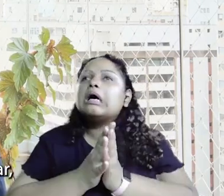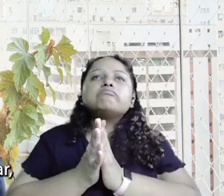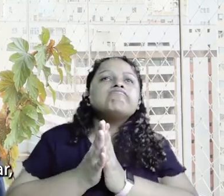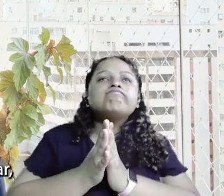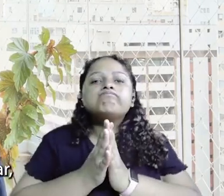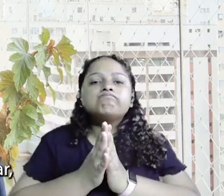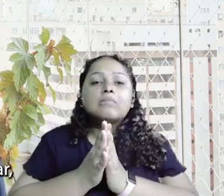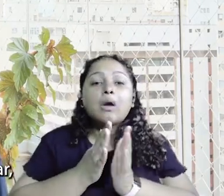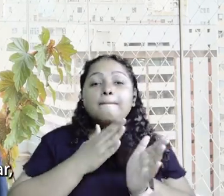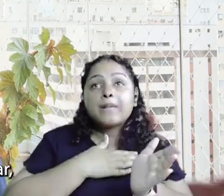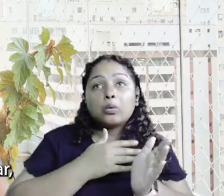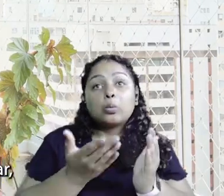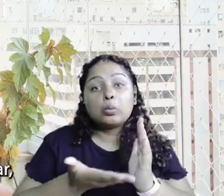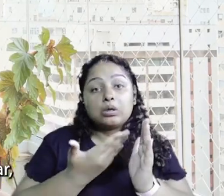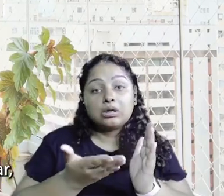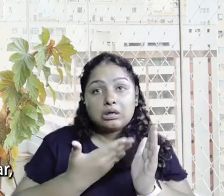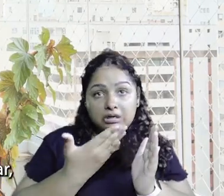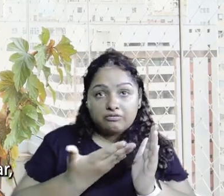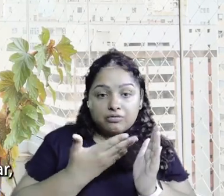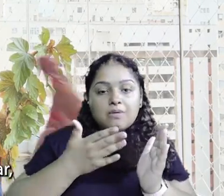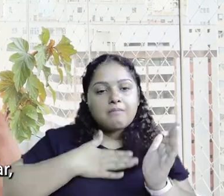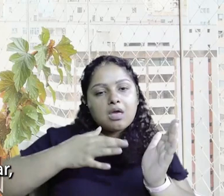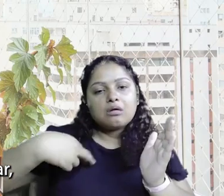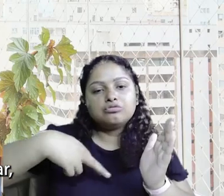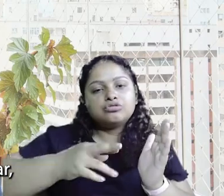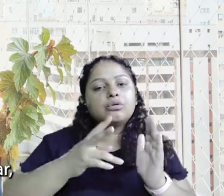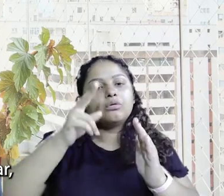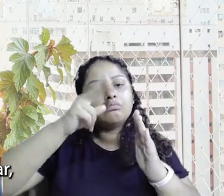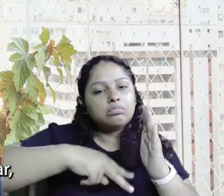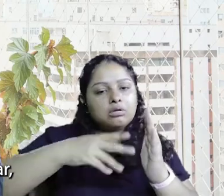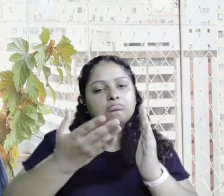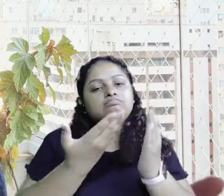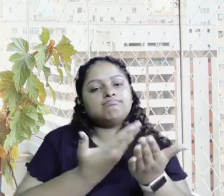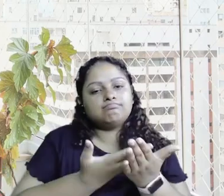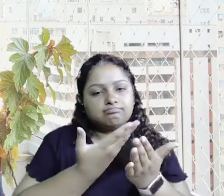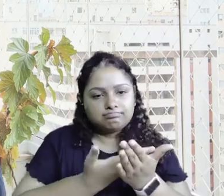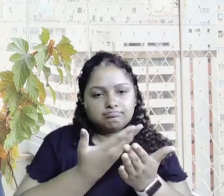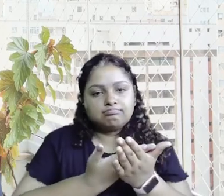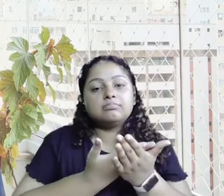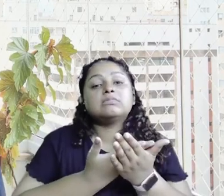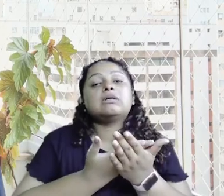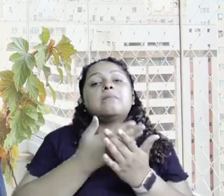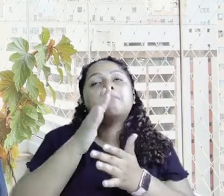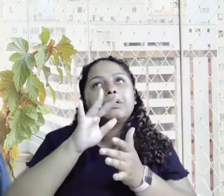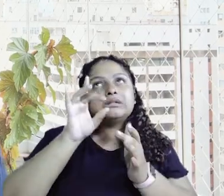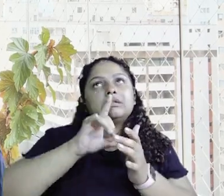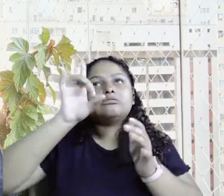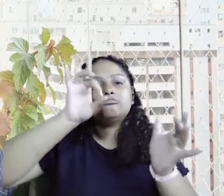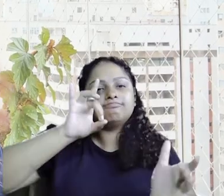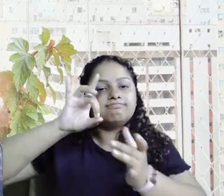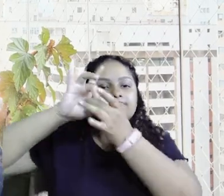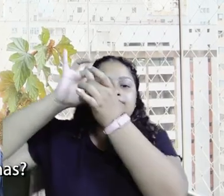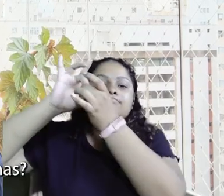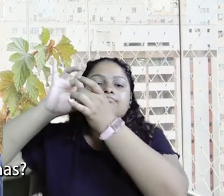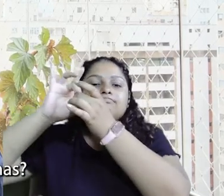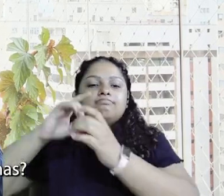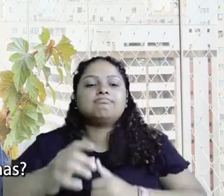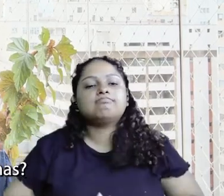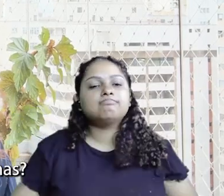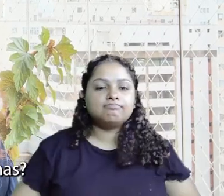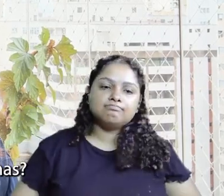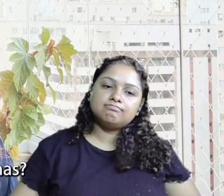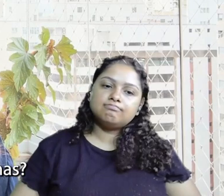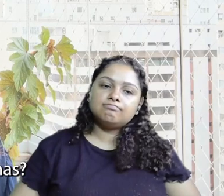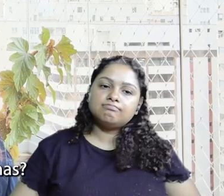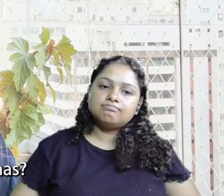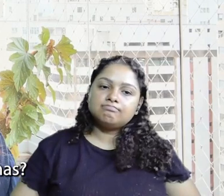às vezes, eu pego um livro da minha religião e vou me reconectar, porque isso a gente tem que fazer também muitas vezes e é outra coisa que